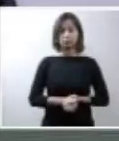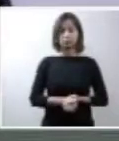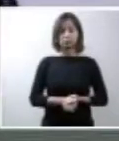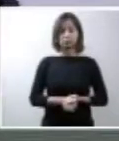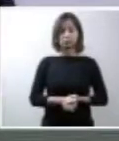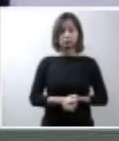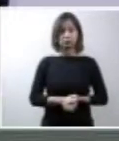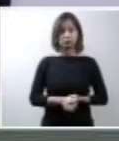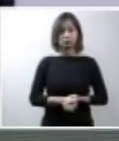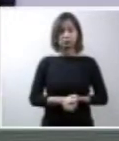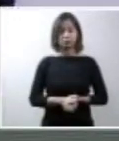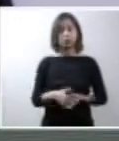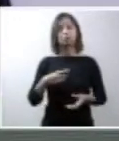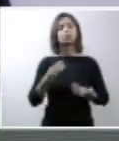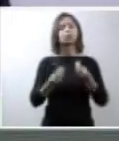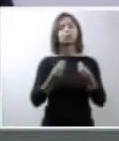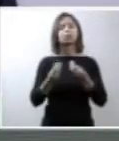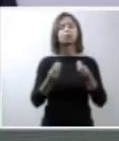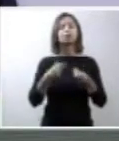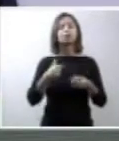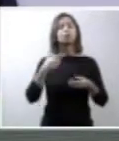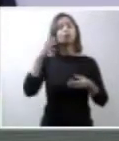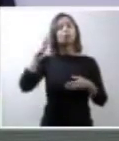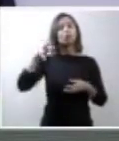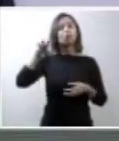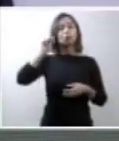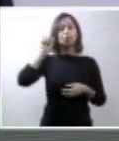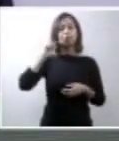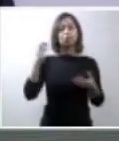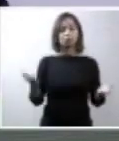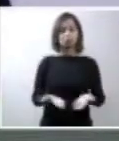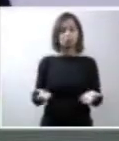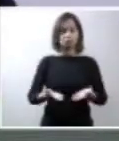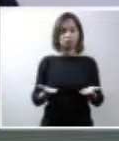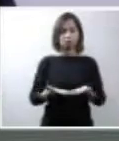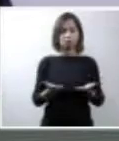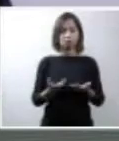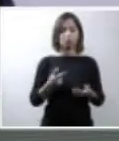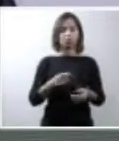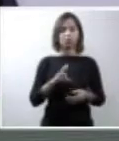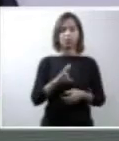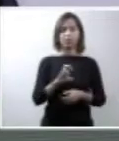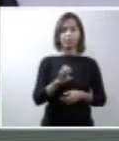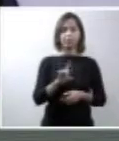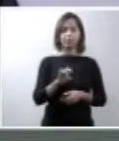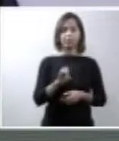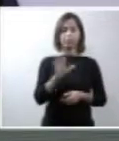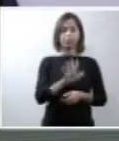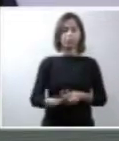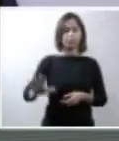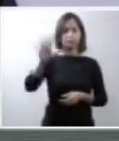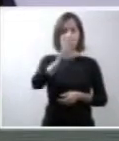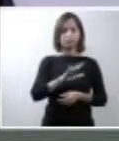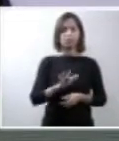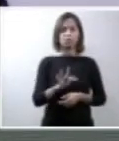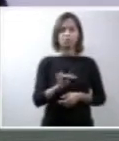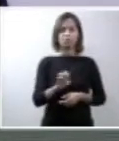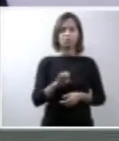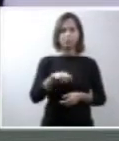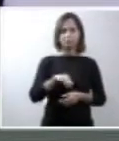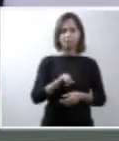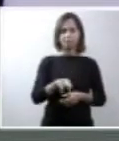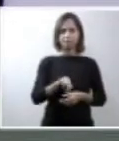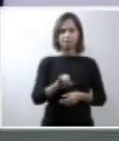Prosseguindo, ouviremos agora a Rede Nacional Feminista de Saúde, Direitos